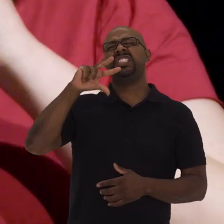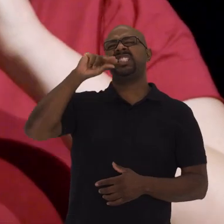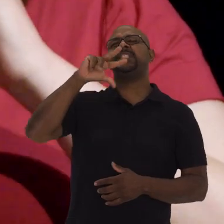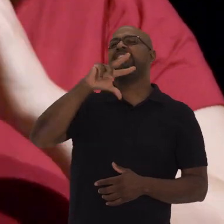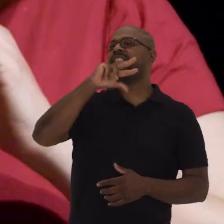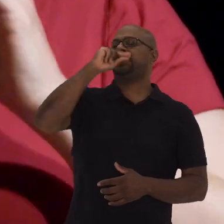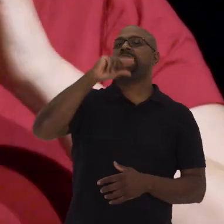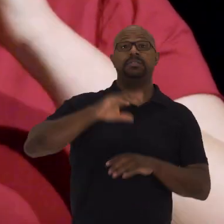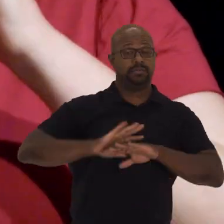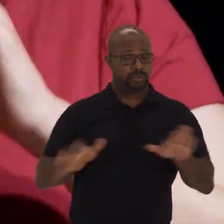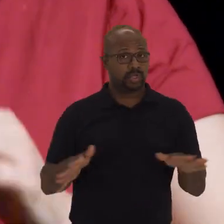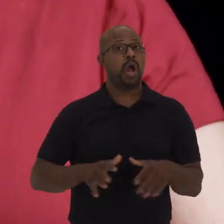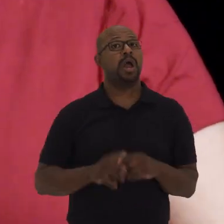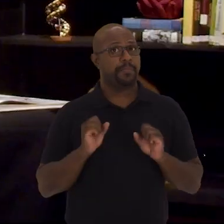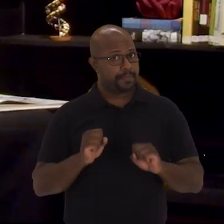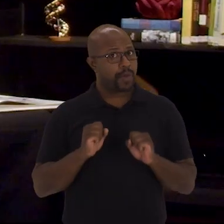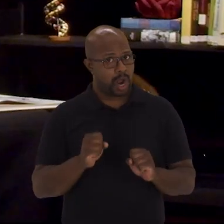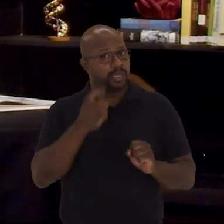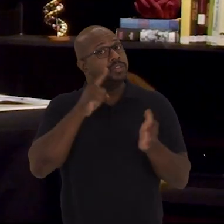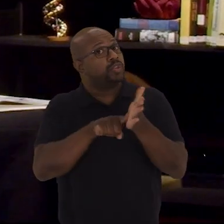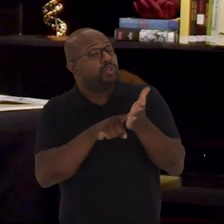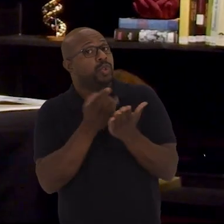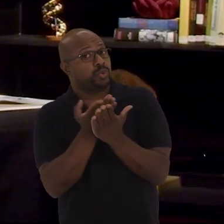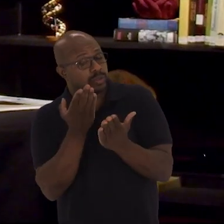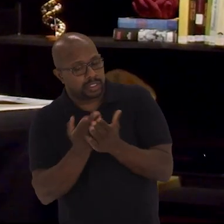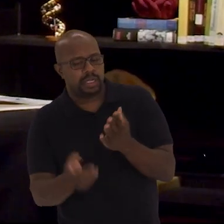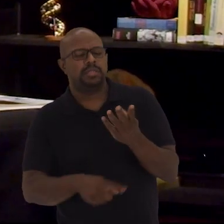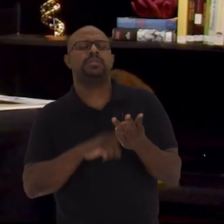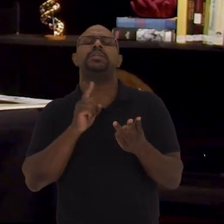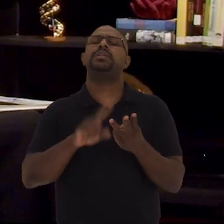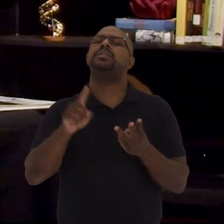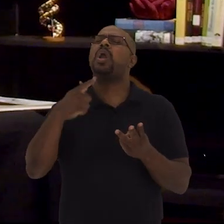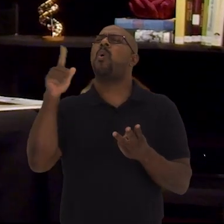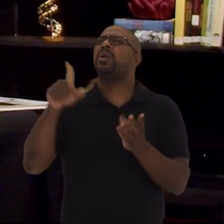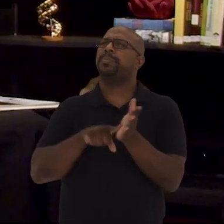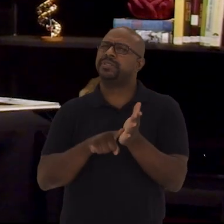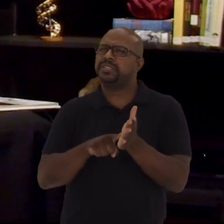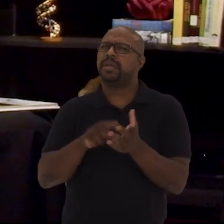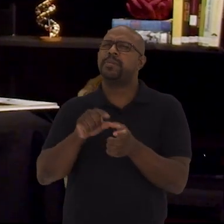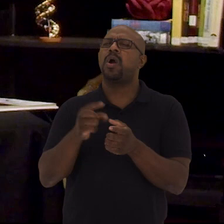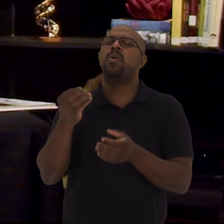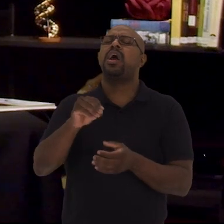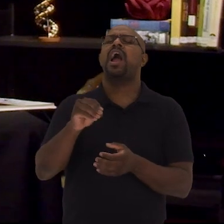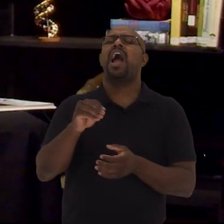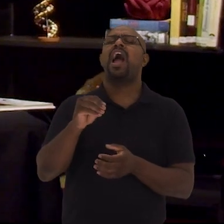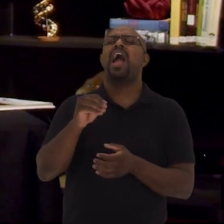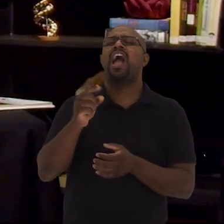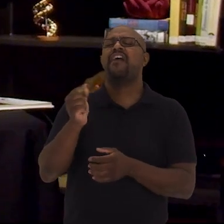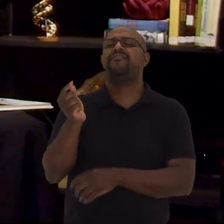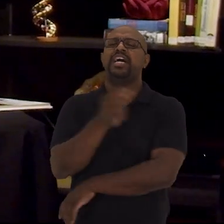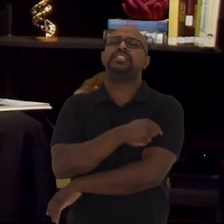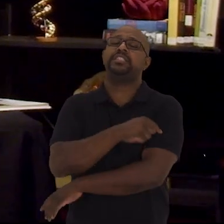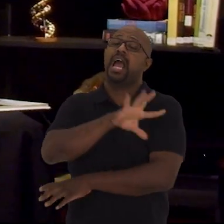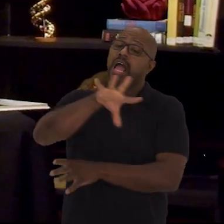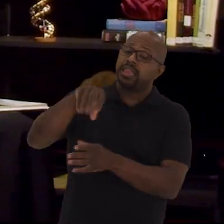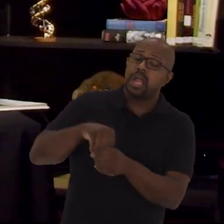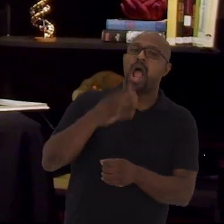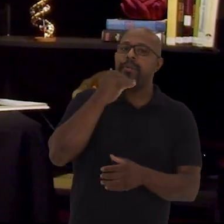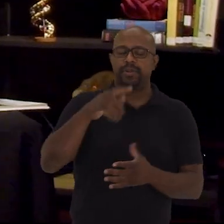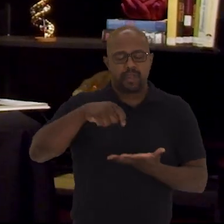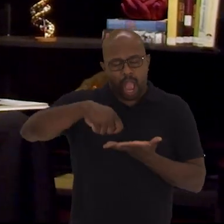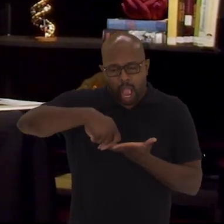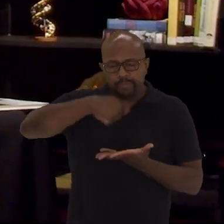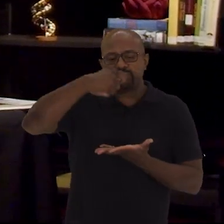própria mucosa Do nariz E existem até pesquisas Para colocar as vacinas em alimentos Então você come um